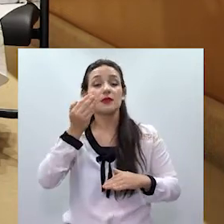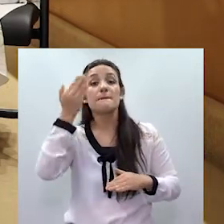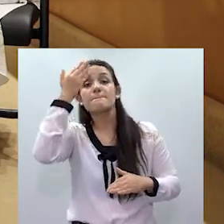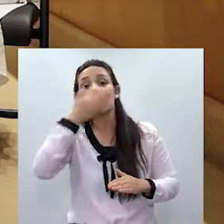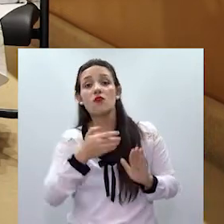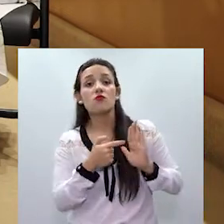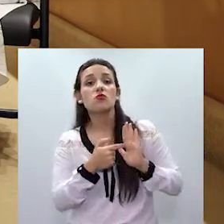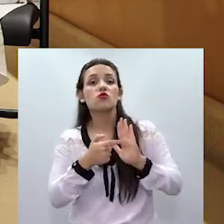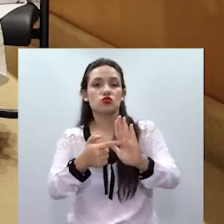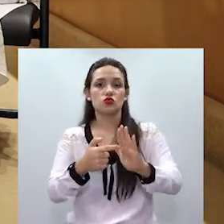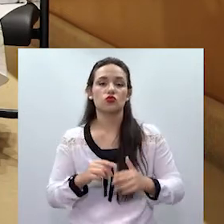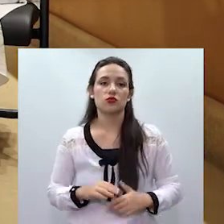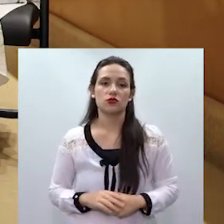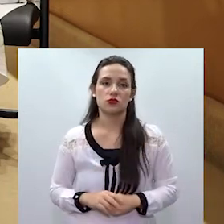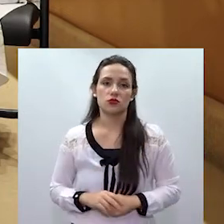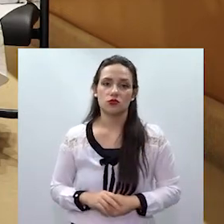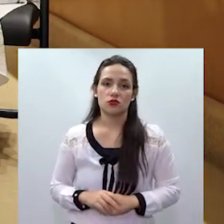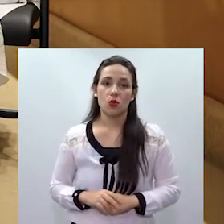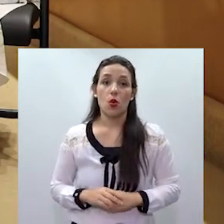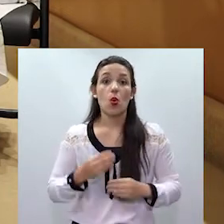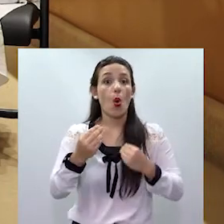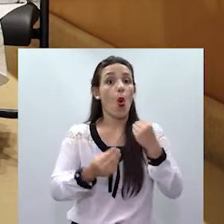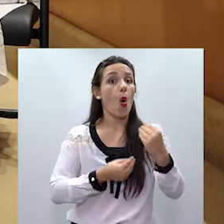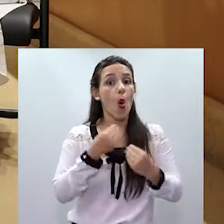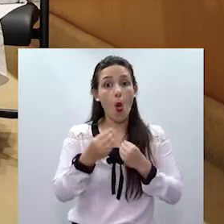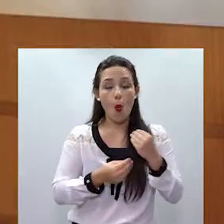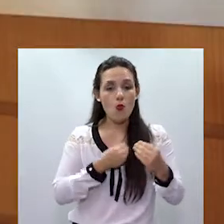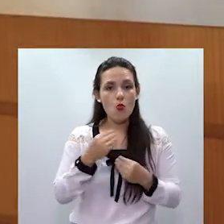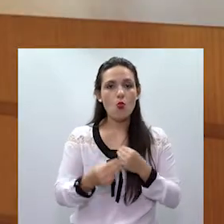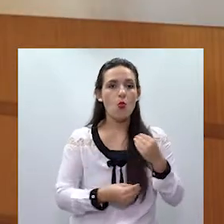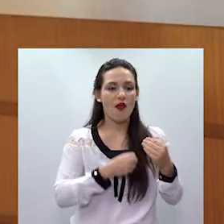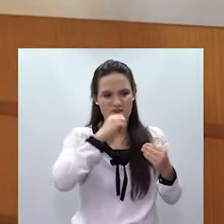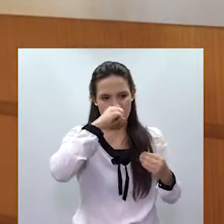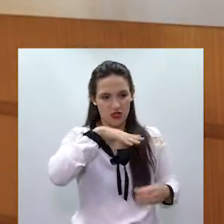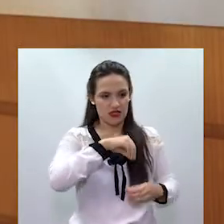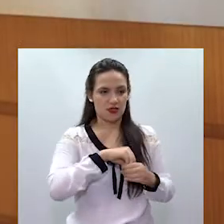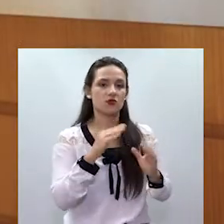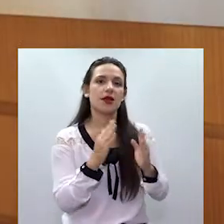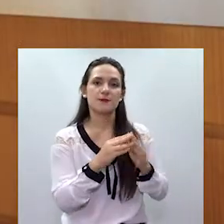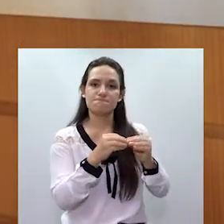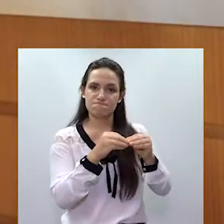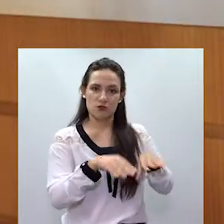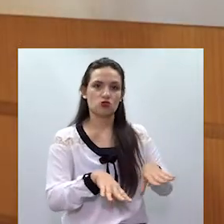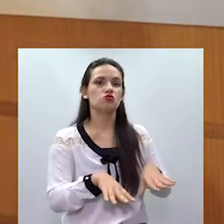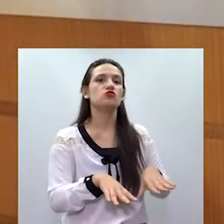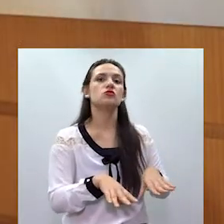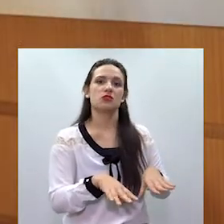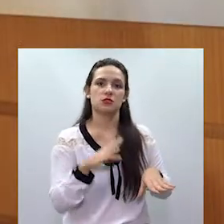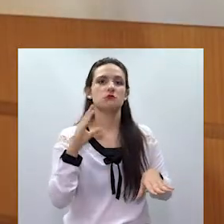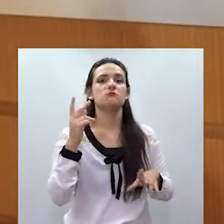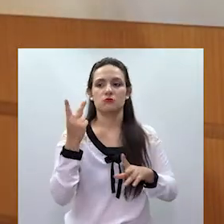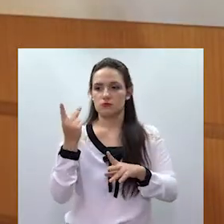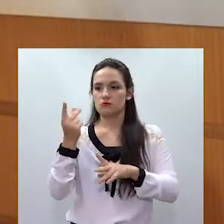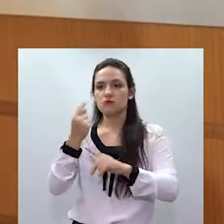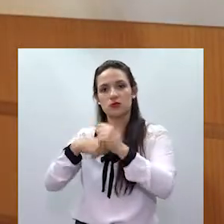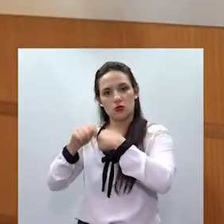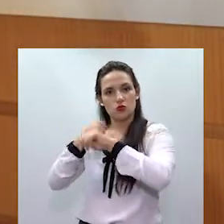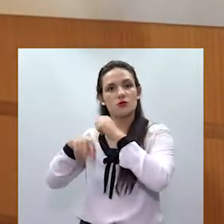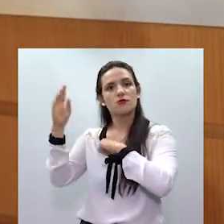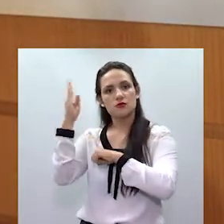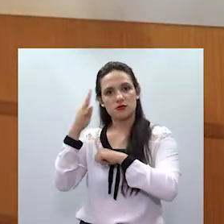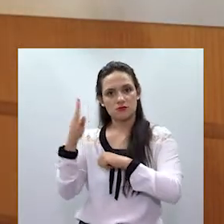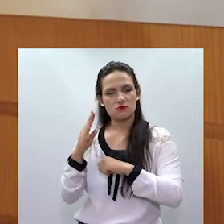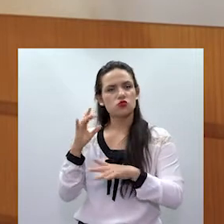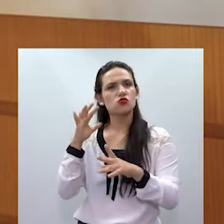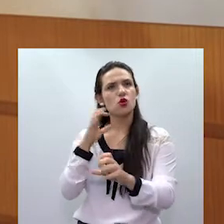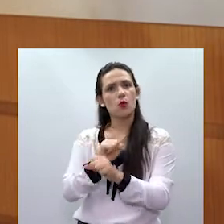que comprovou que o prejuízo que a violência doméstica gera anualmente à economia